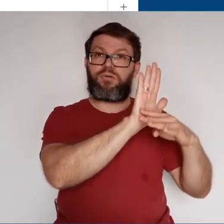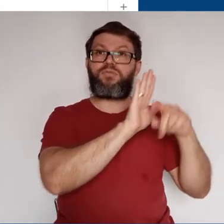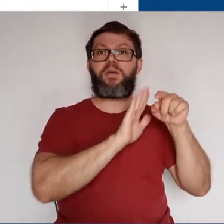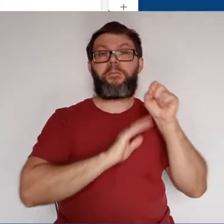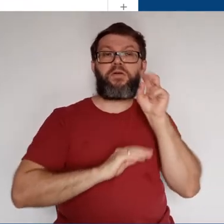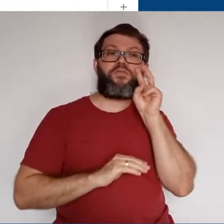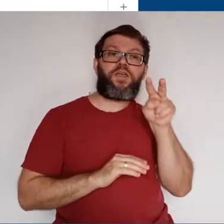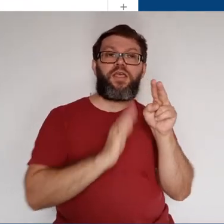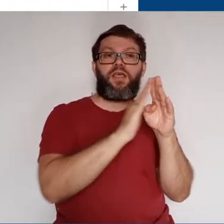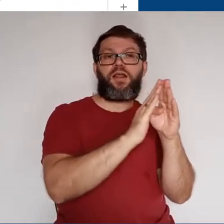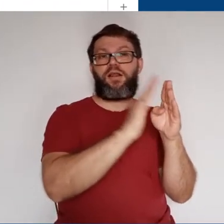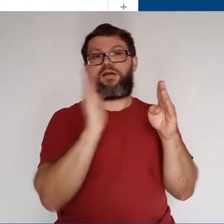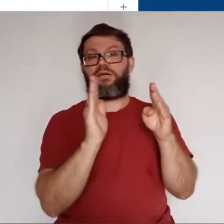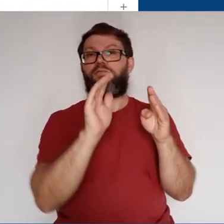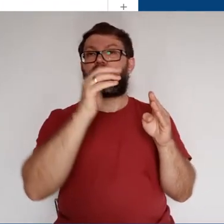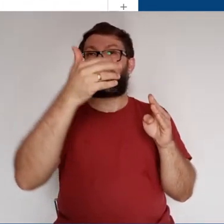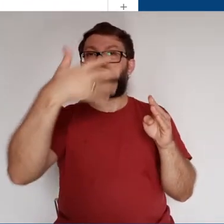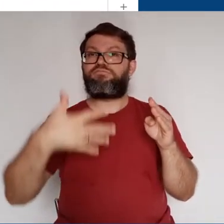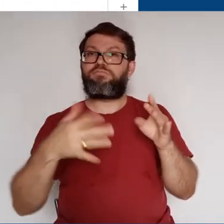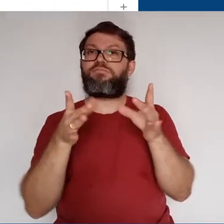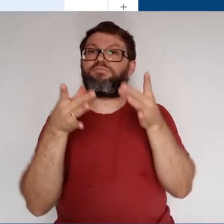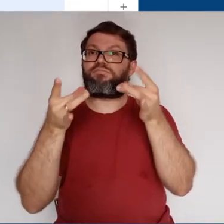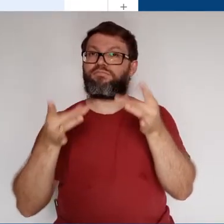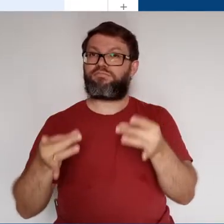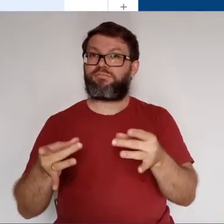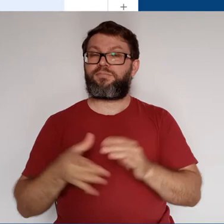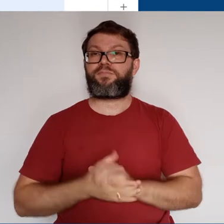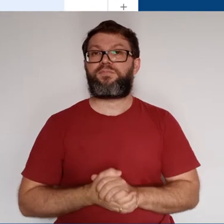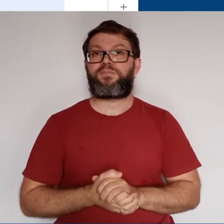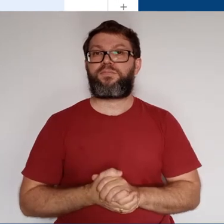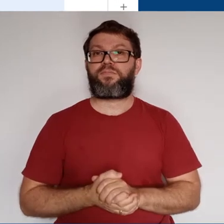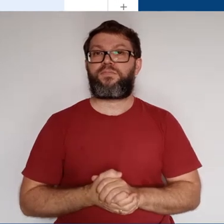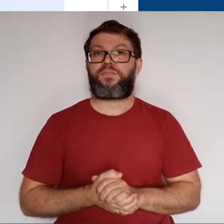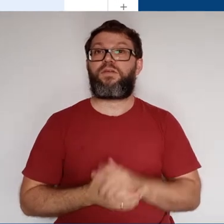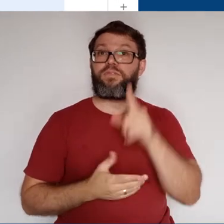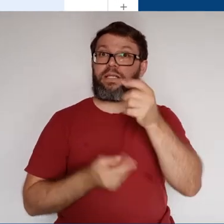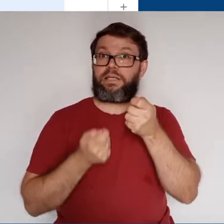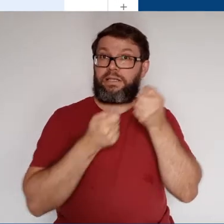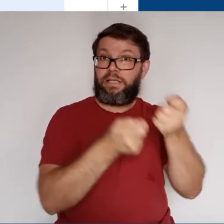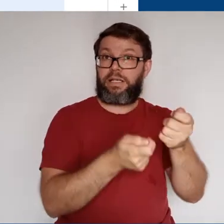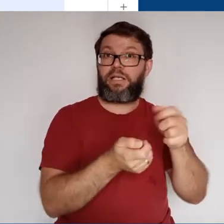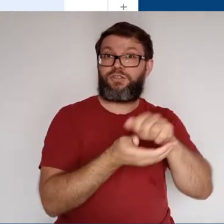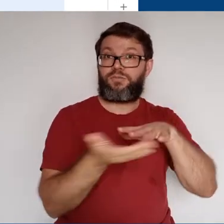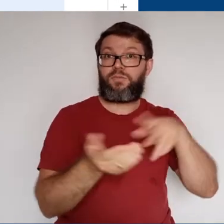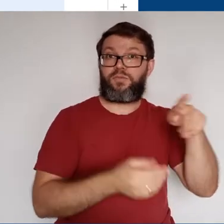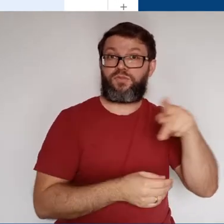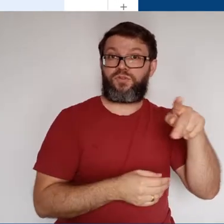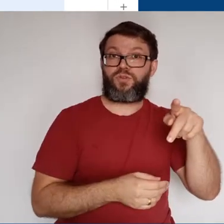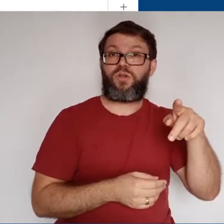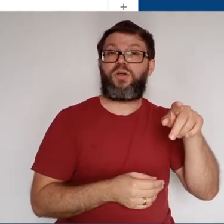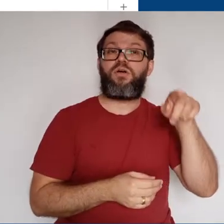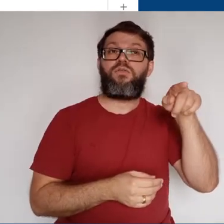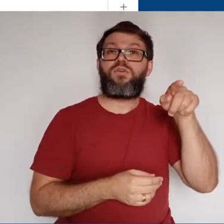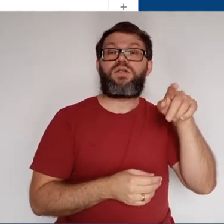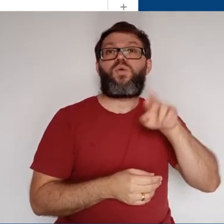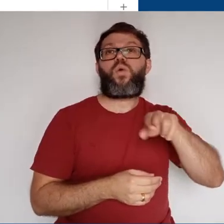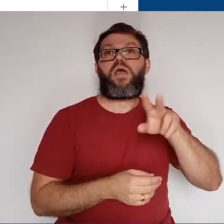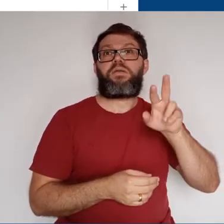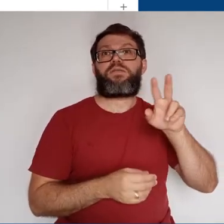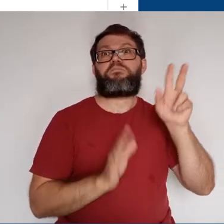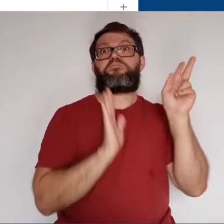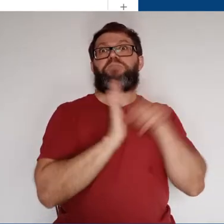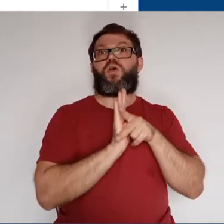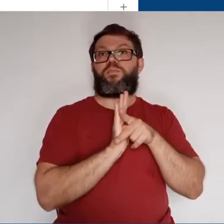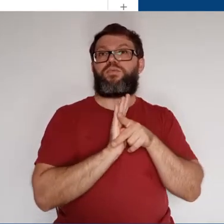Você consegue visualizar ao lado do nome da atividade. Ao entregar a atividade para o professor, você deixa de ser